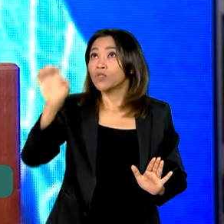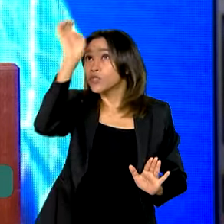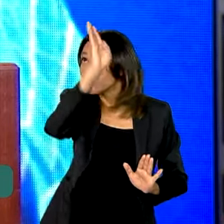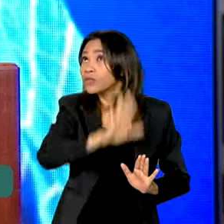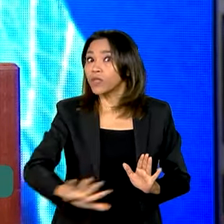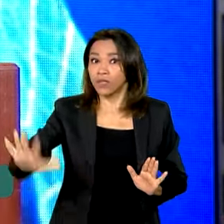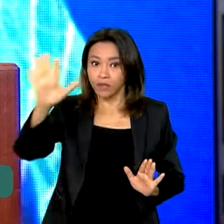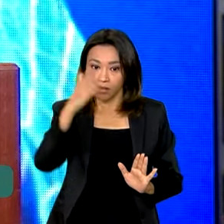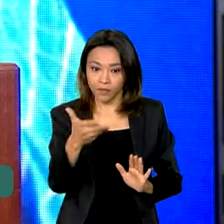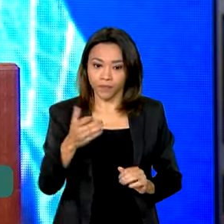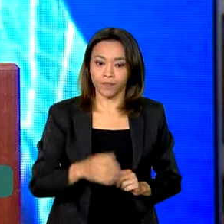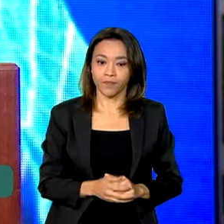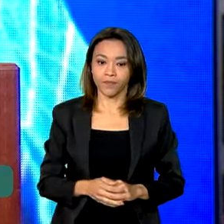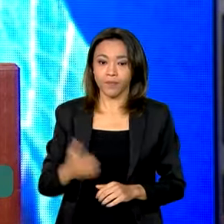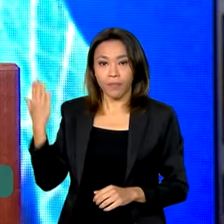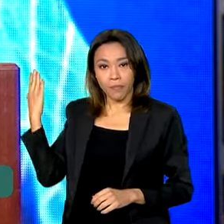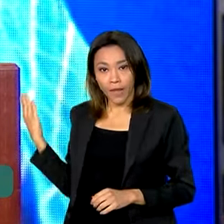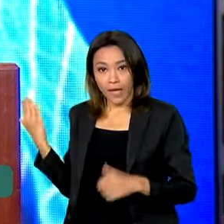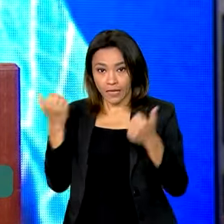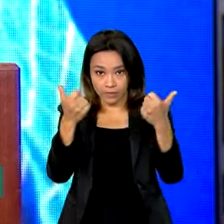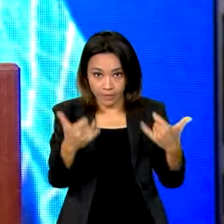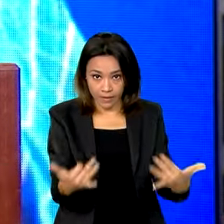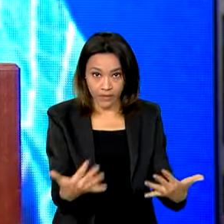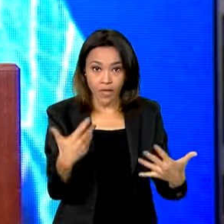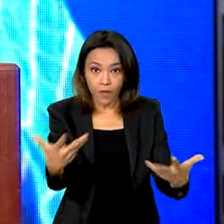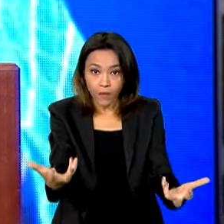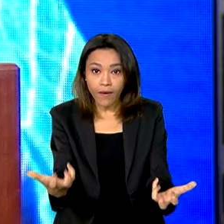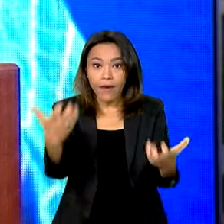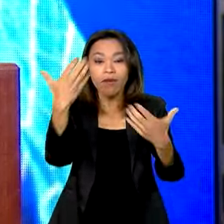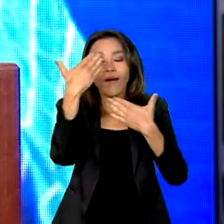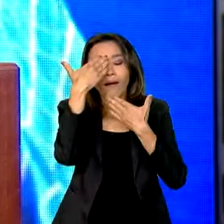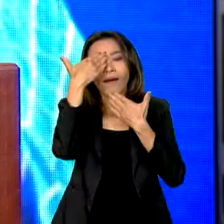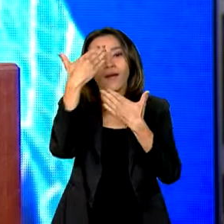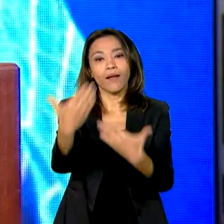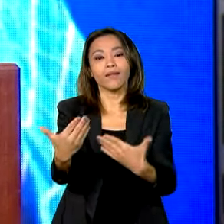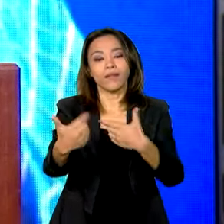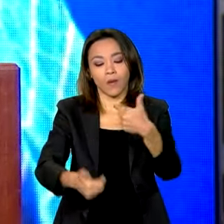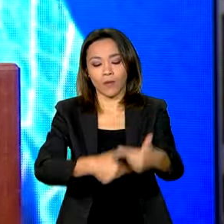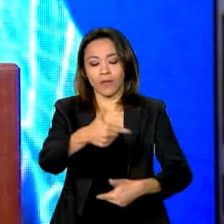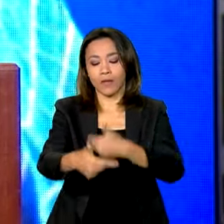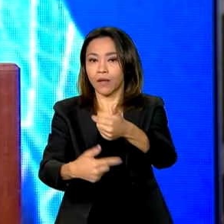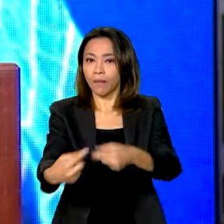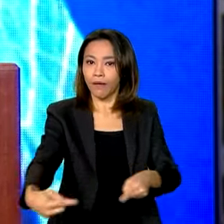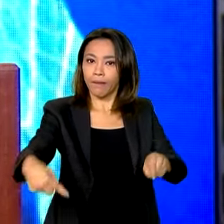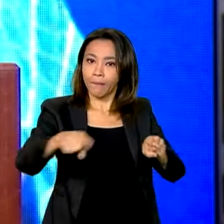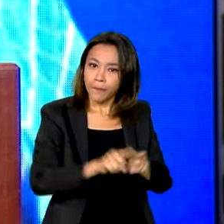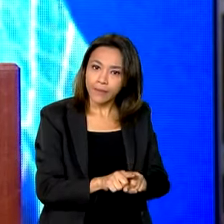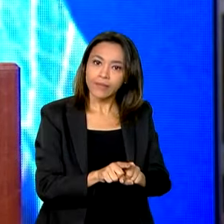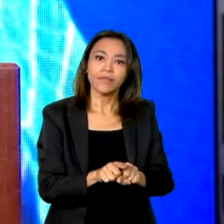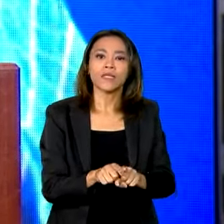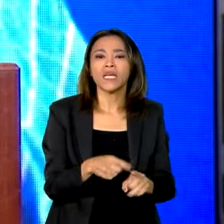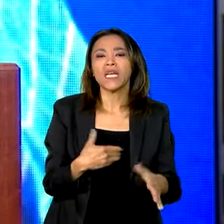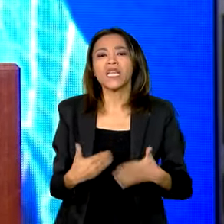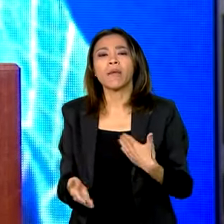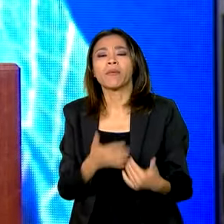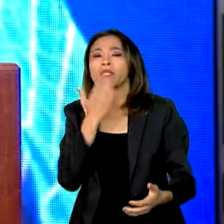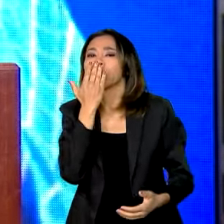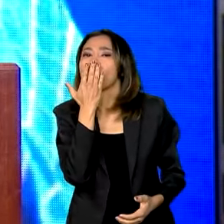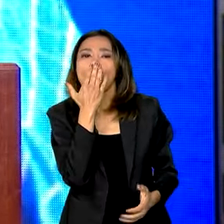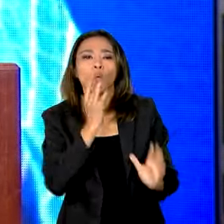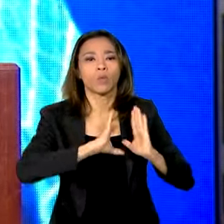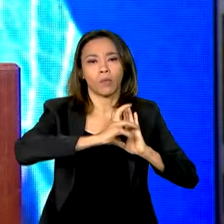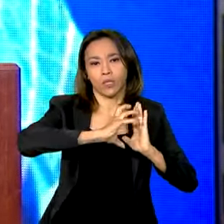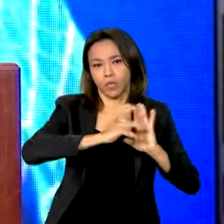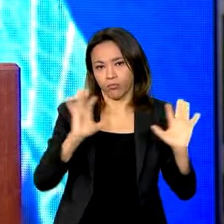Eu quero aqui agradecer ao trabalho feito em parceria, independentemente de coloração partidária.